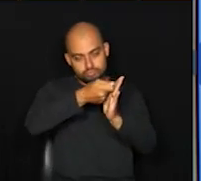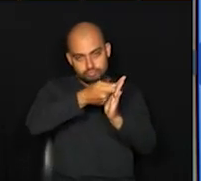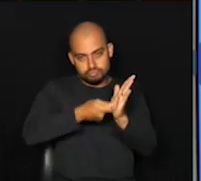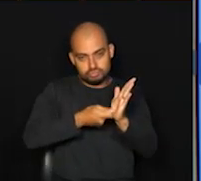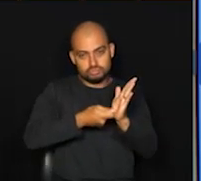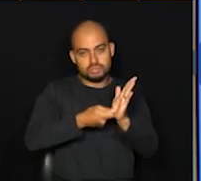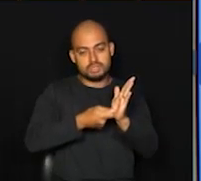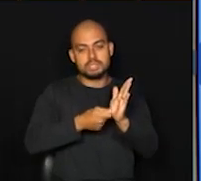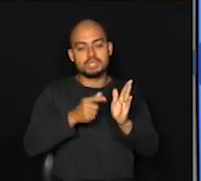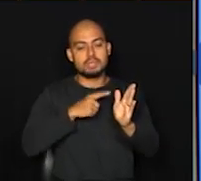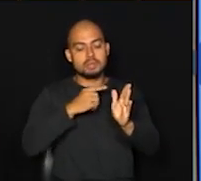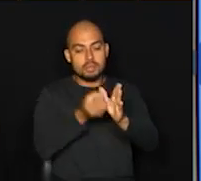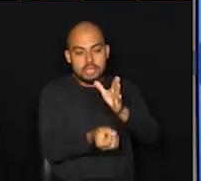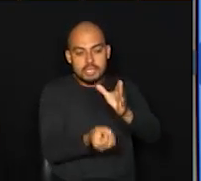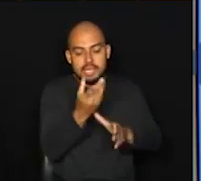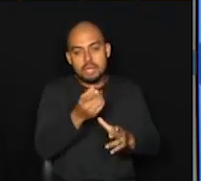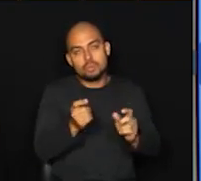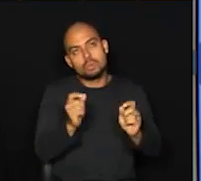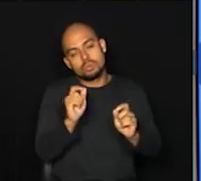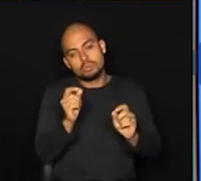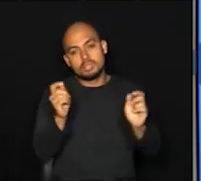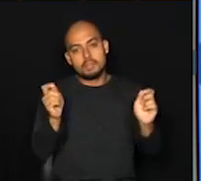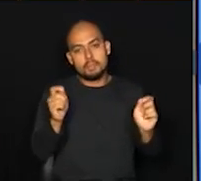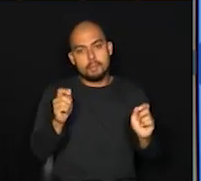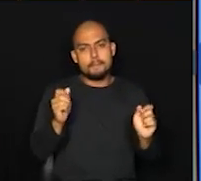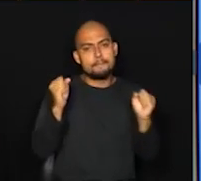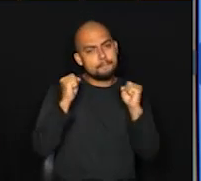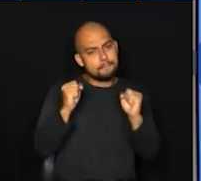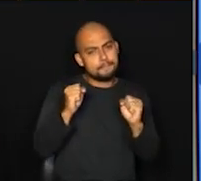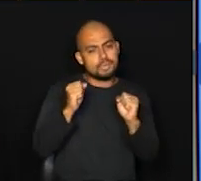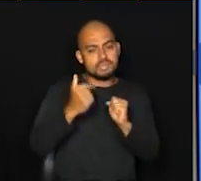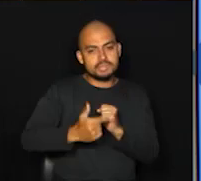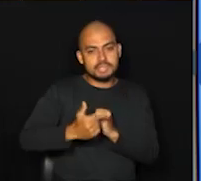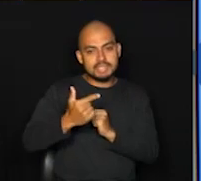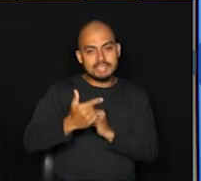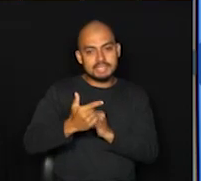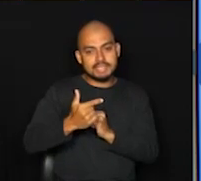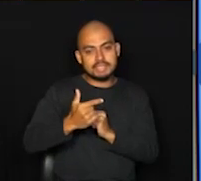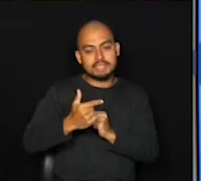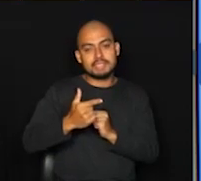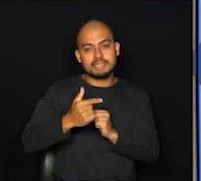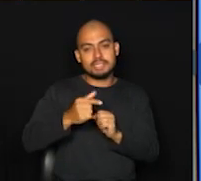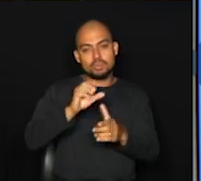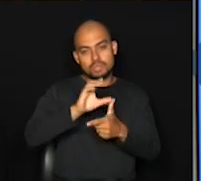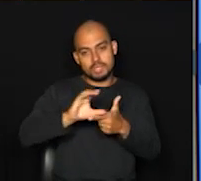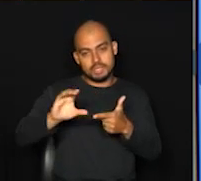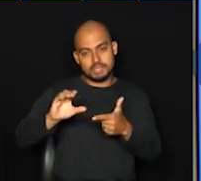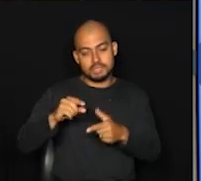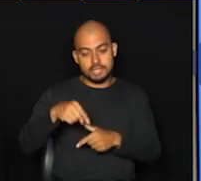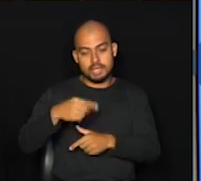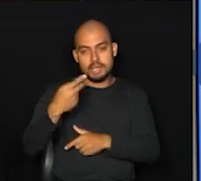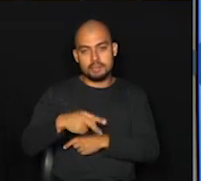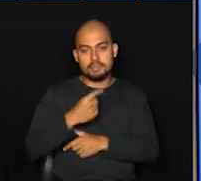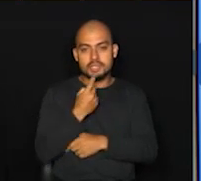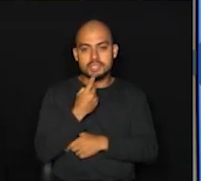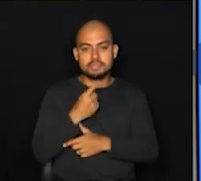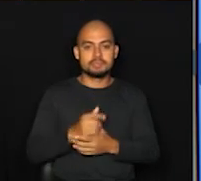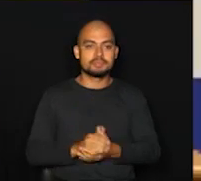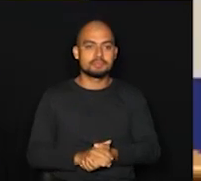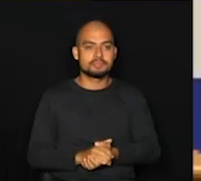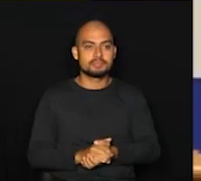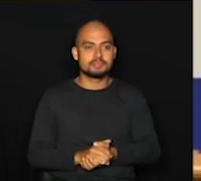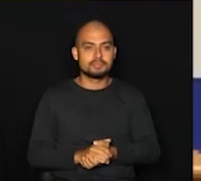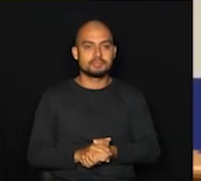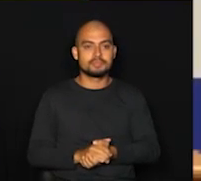para uma segunda, possível segunda onda, aqui na cidade de Campinas. Acompanhe. Não é